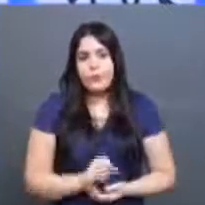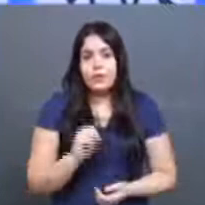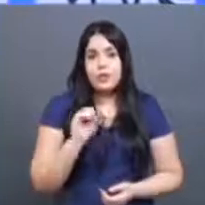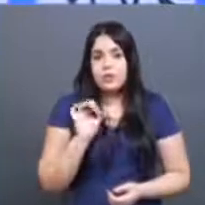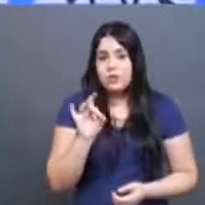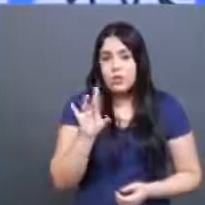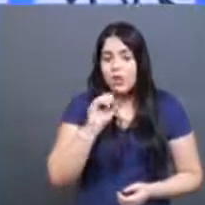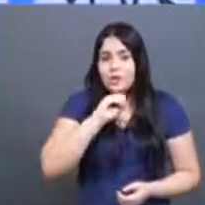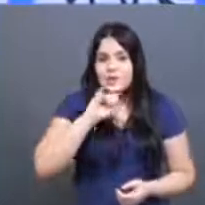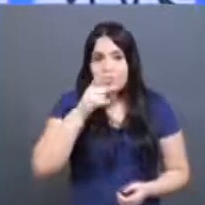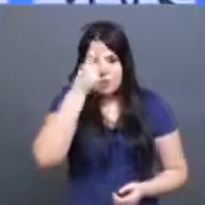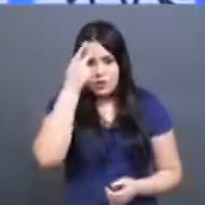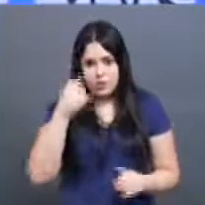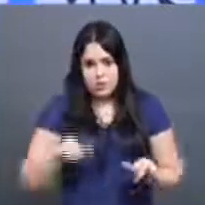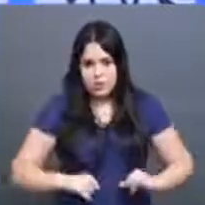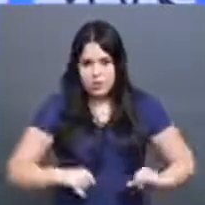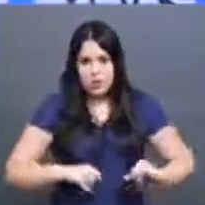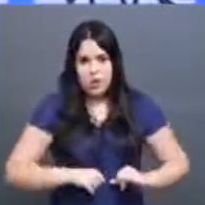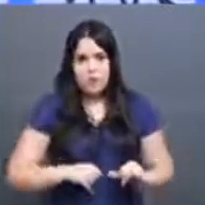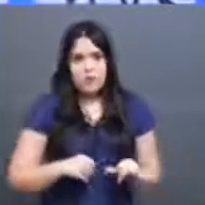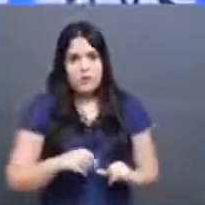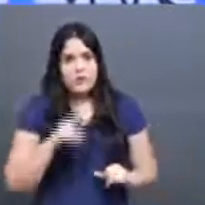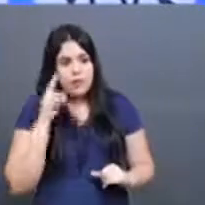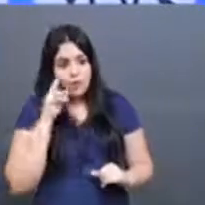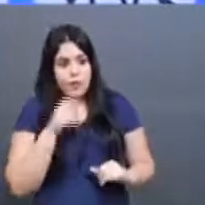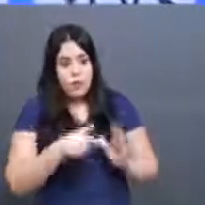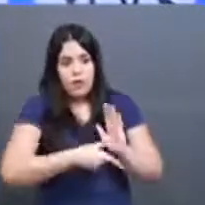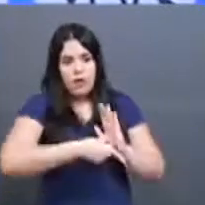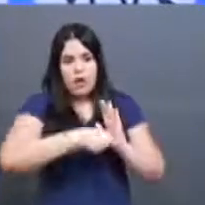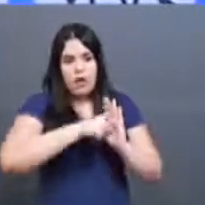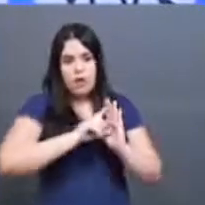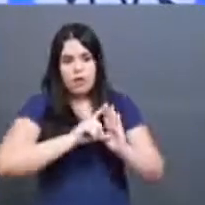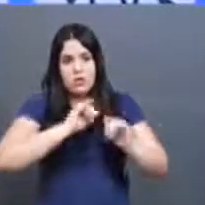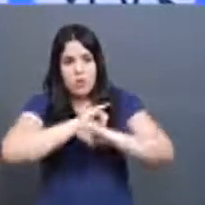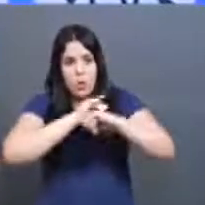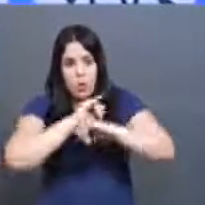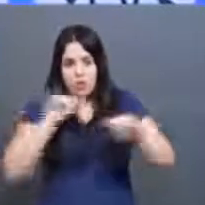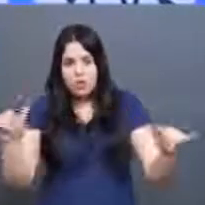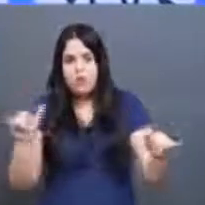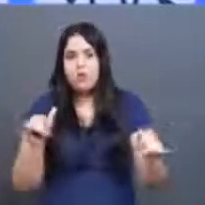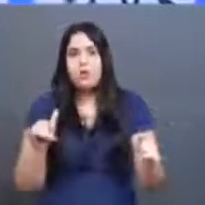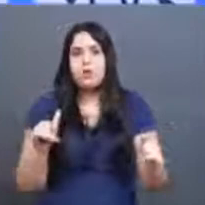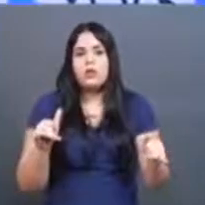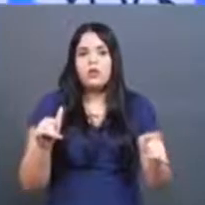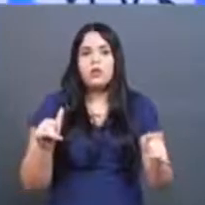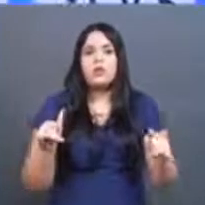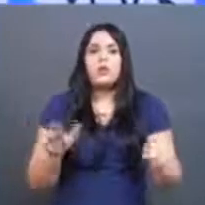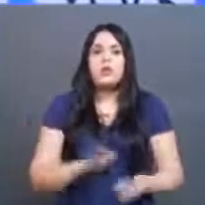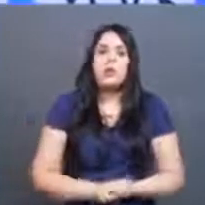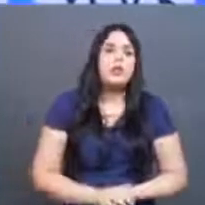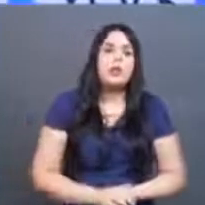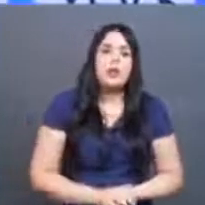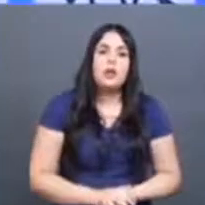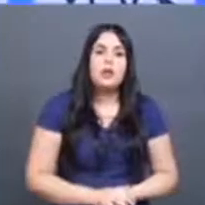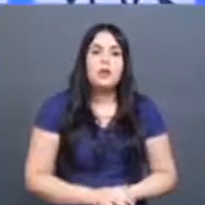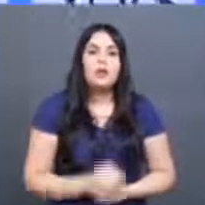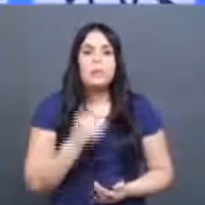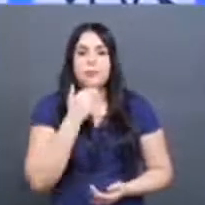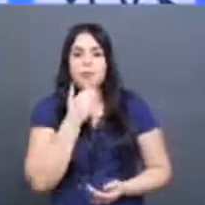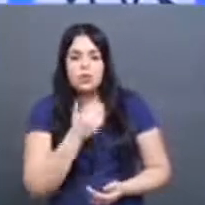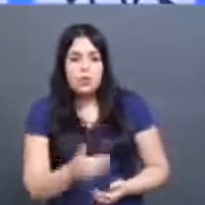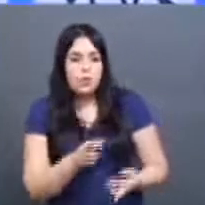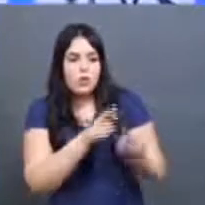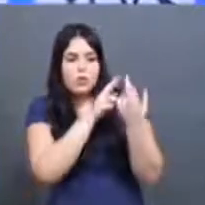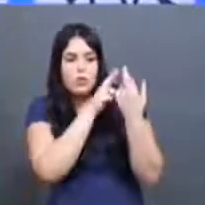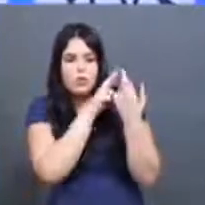vítima tomou conhecimento disso antes que isso tenha sido divulgado, entrou em contato com os responsáveis dos